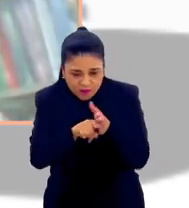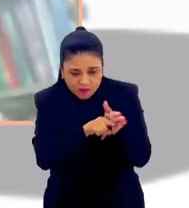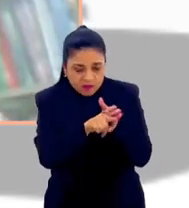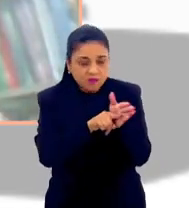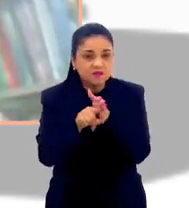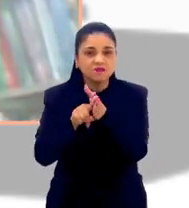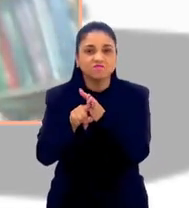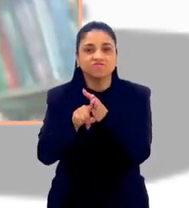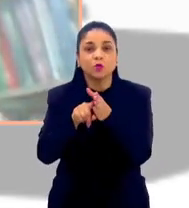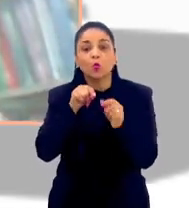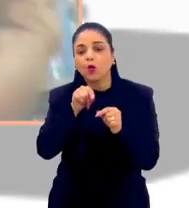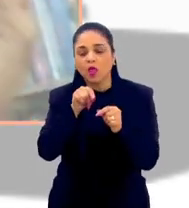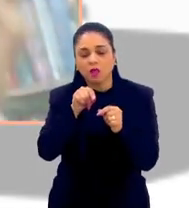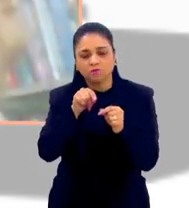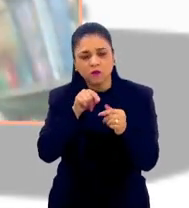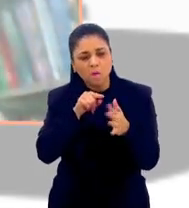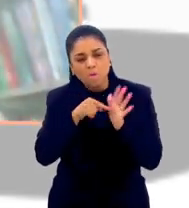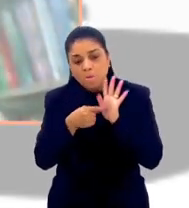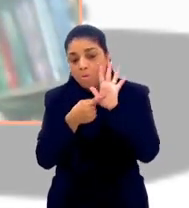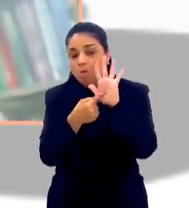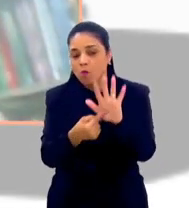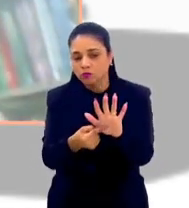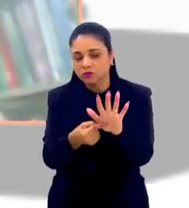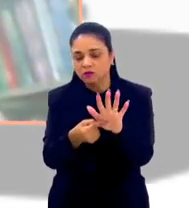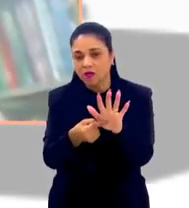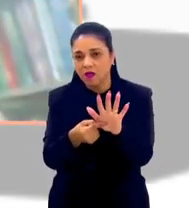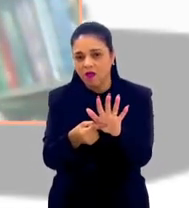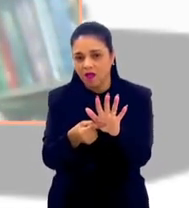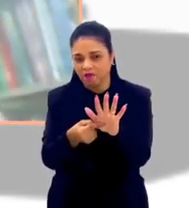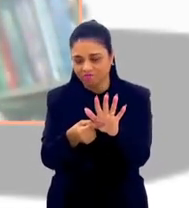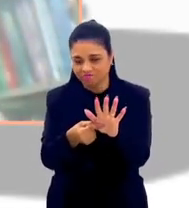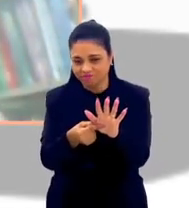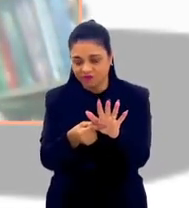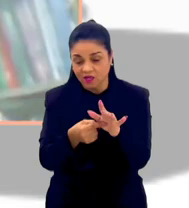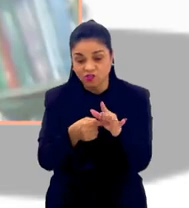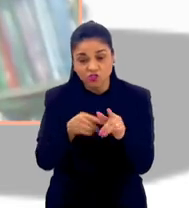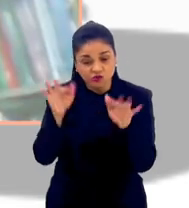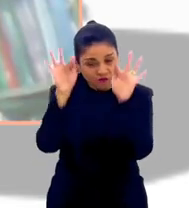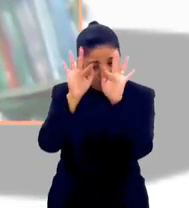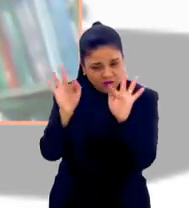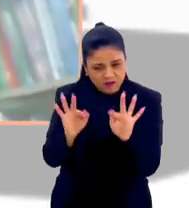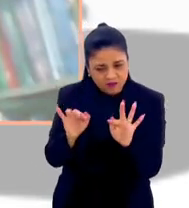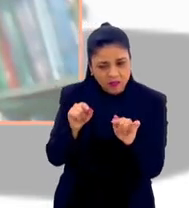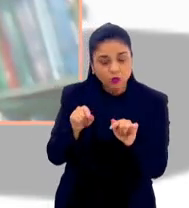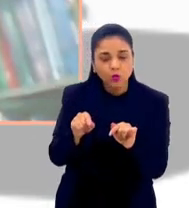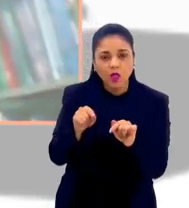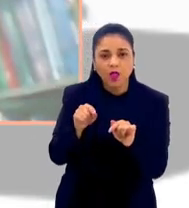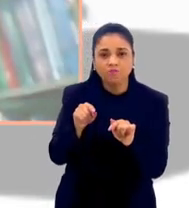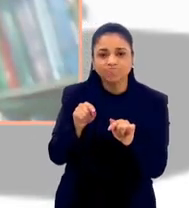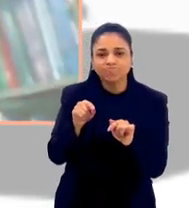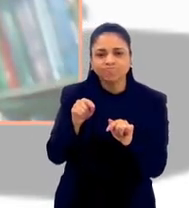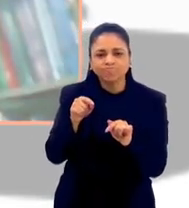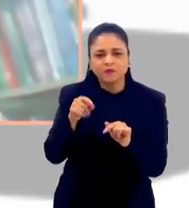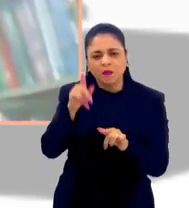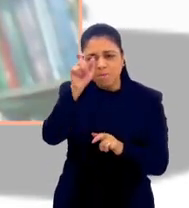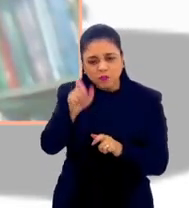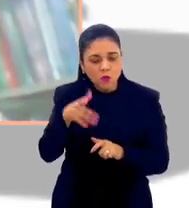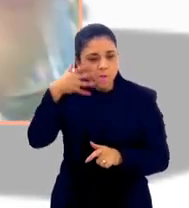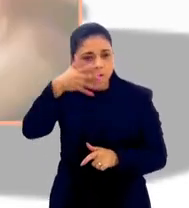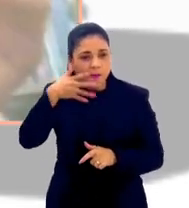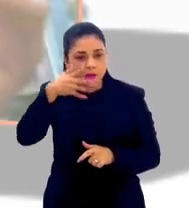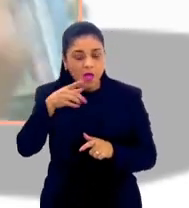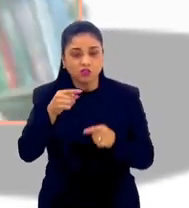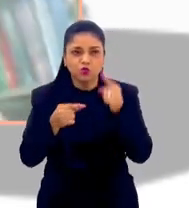foi lançada, é construir um indicador, porque quando você pega a felicidade, ela vem muito de alto relato. Eu boto numa